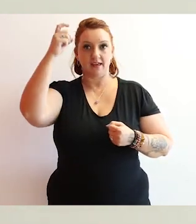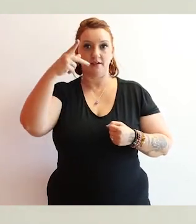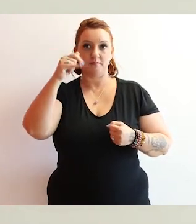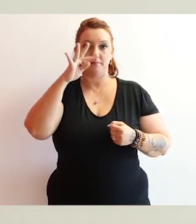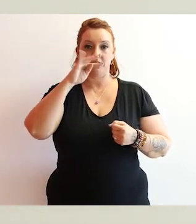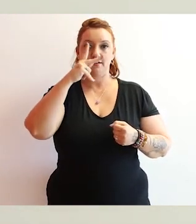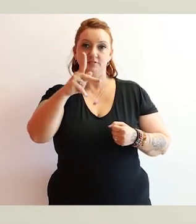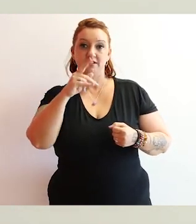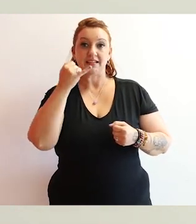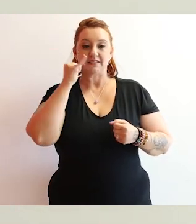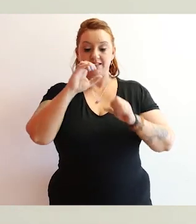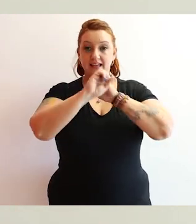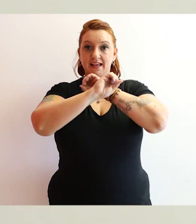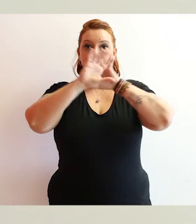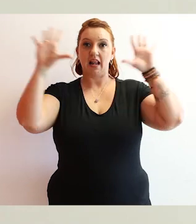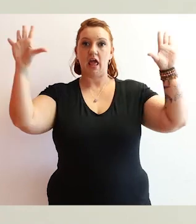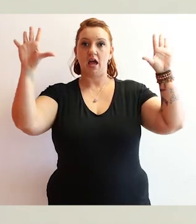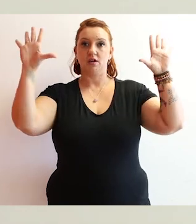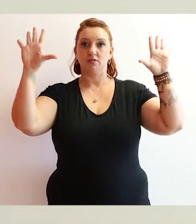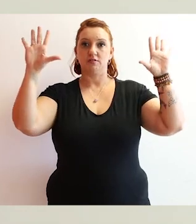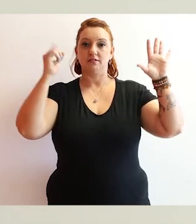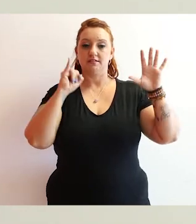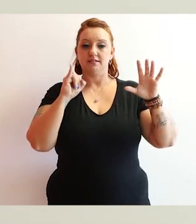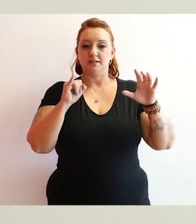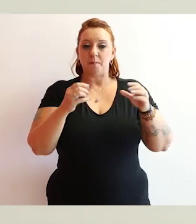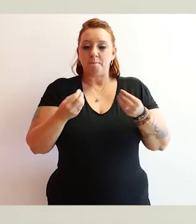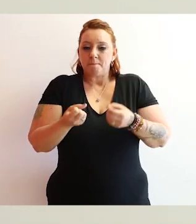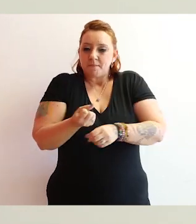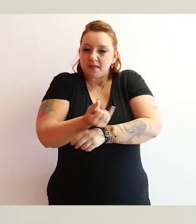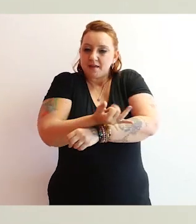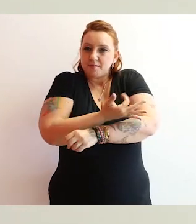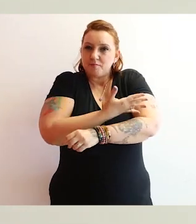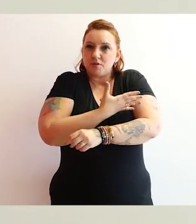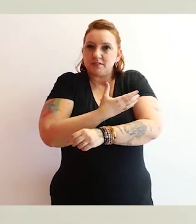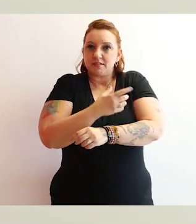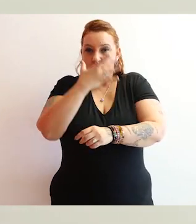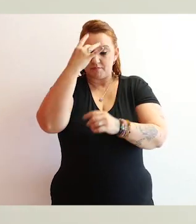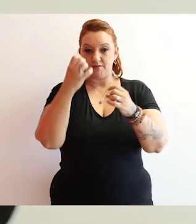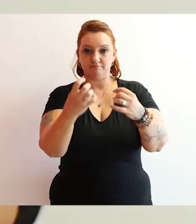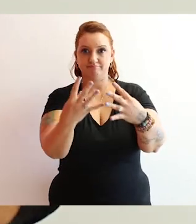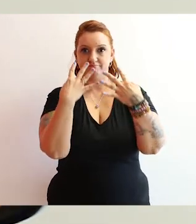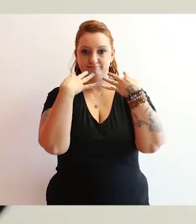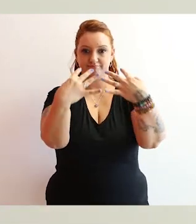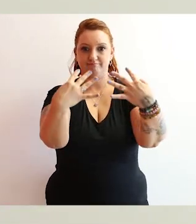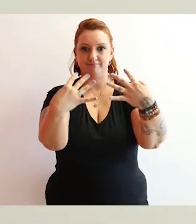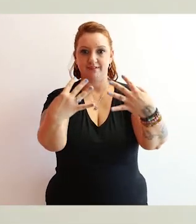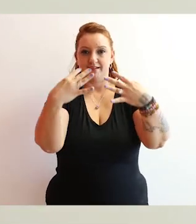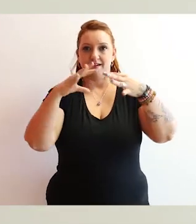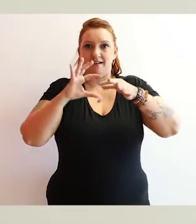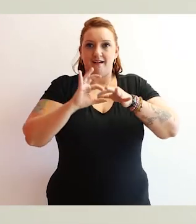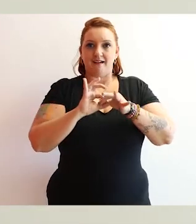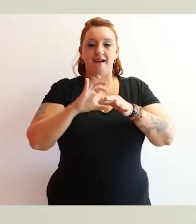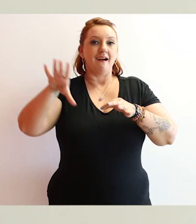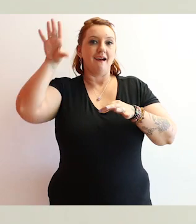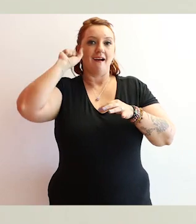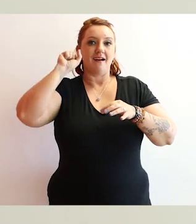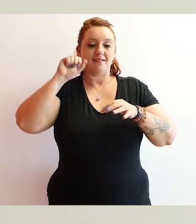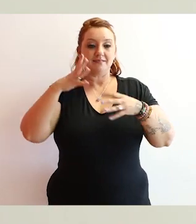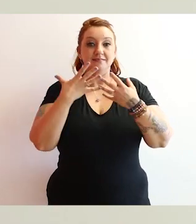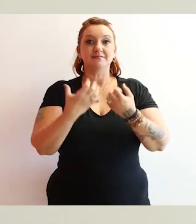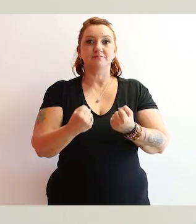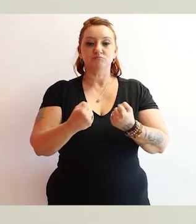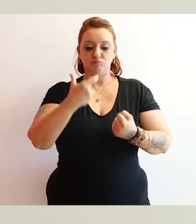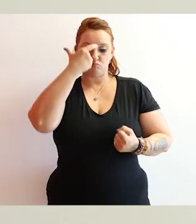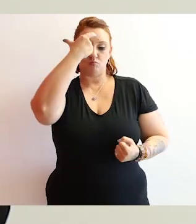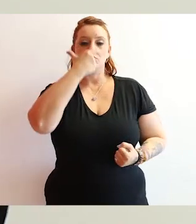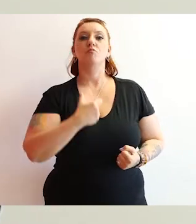se eu tenho um gancho emotivo, se eu trago a plateia para o engajamento, quem me escuta para o engajamento, se eu me posiciono, se minha voz está clara, está